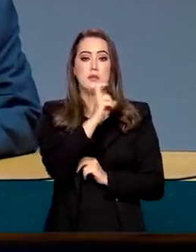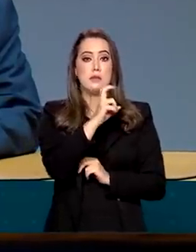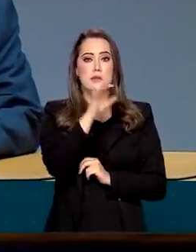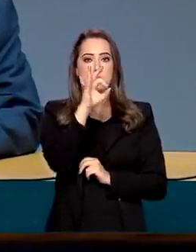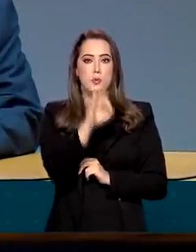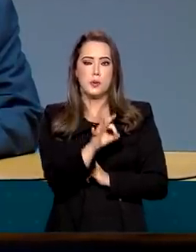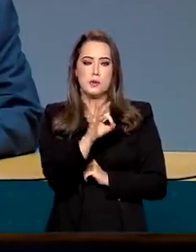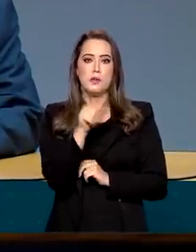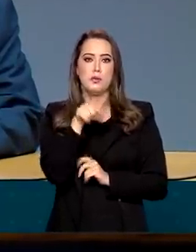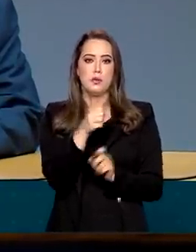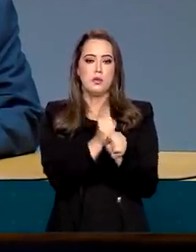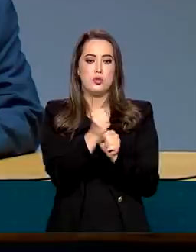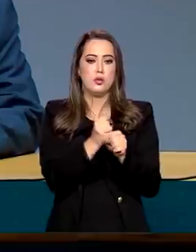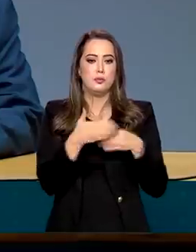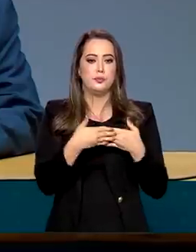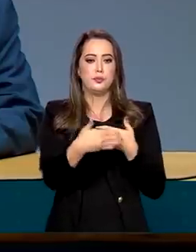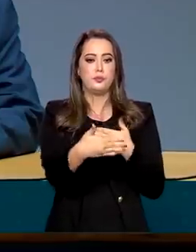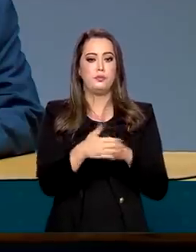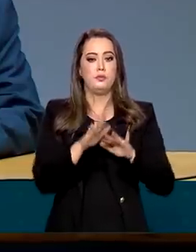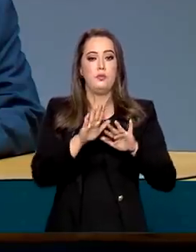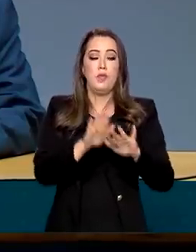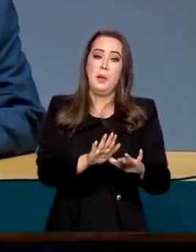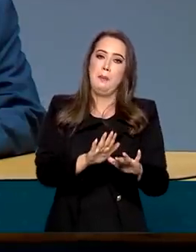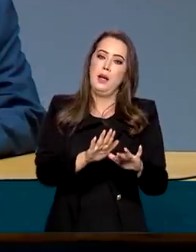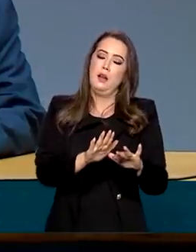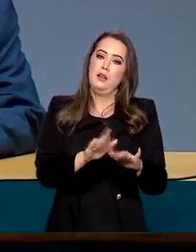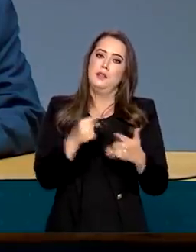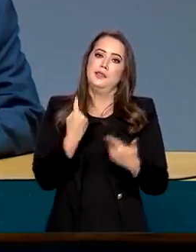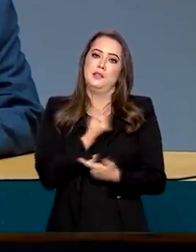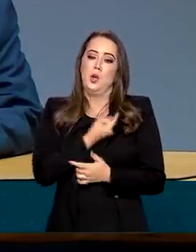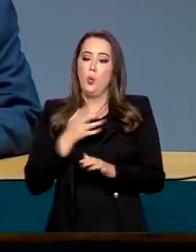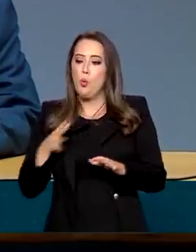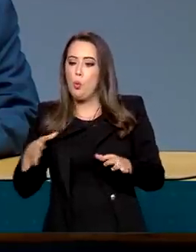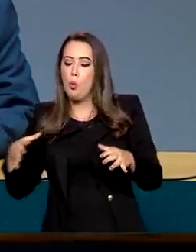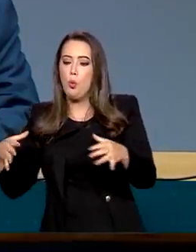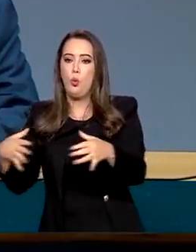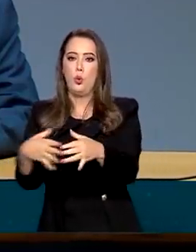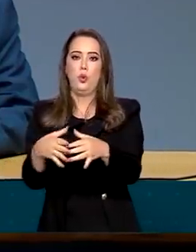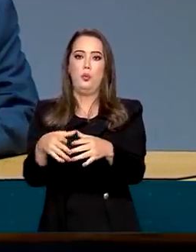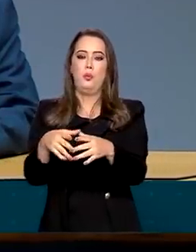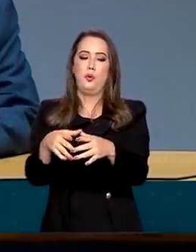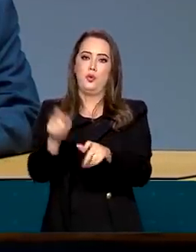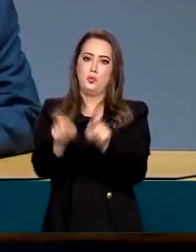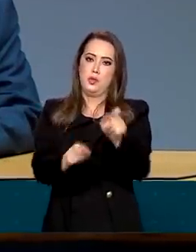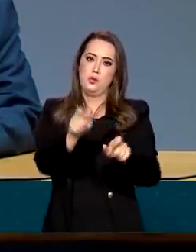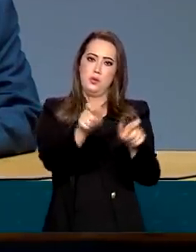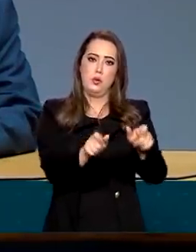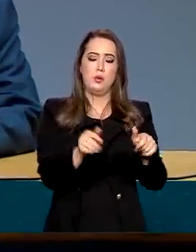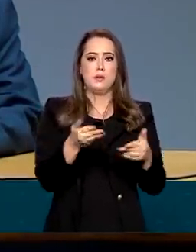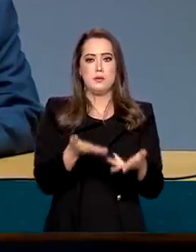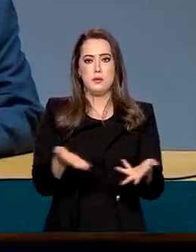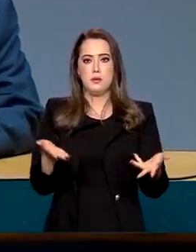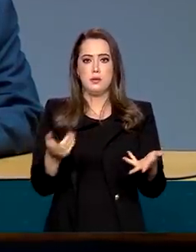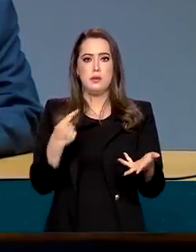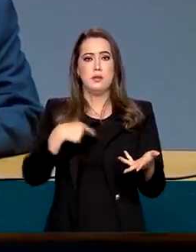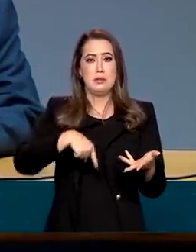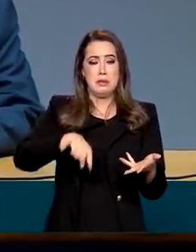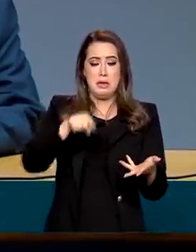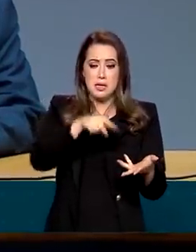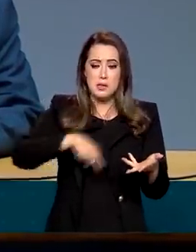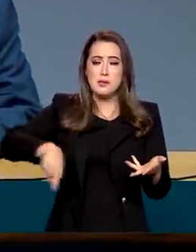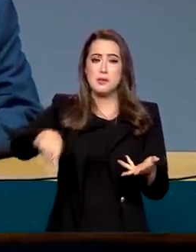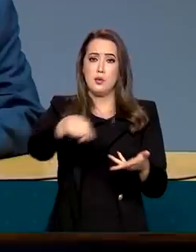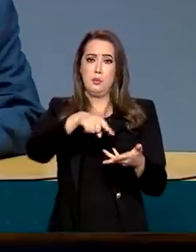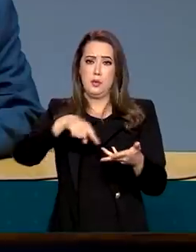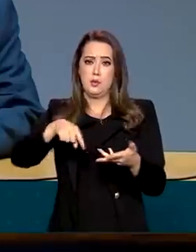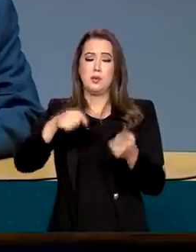% no corrente ano. Agora, contudo, tem uma massa de pessoas que são os mais necessitados.